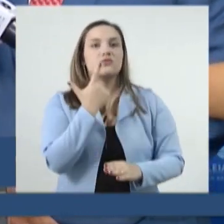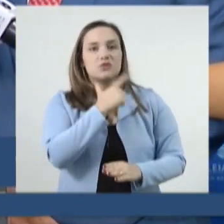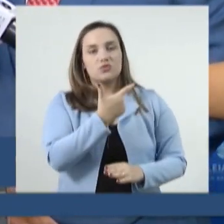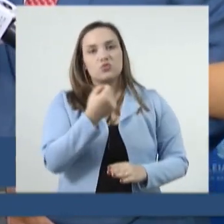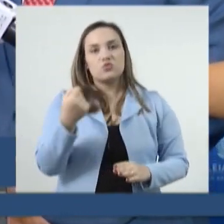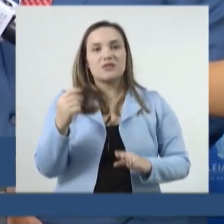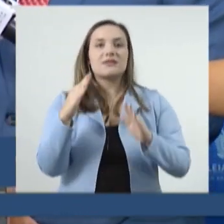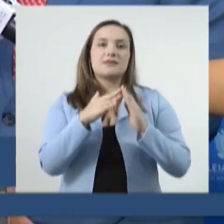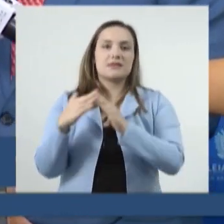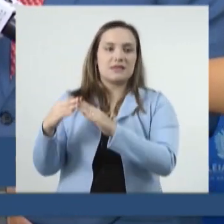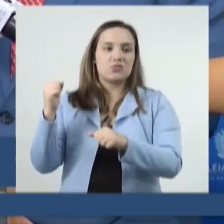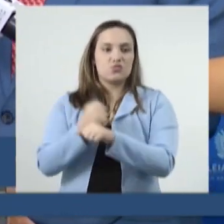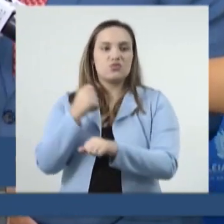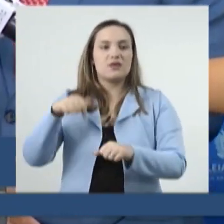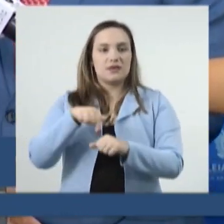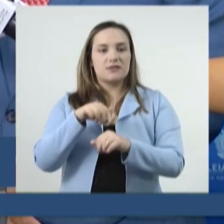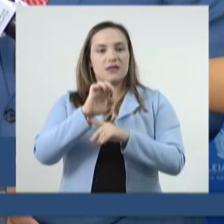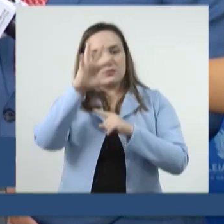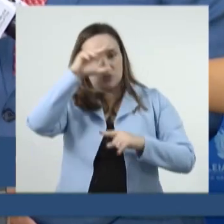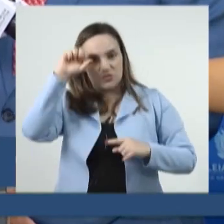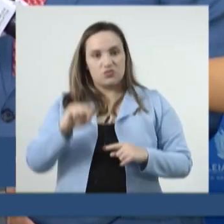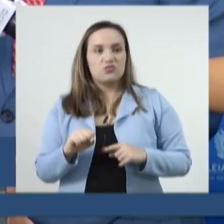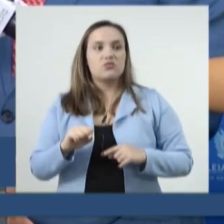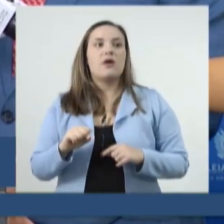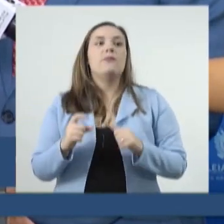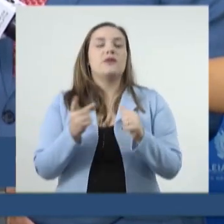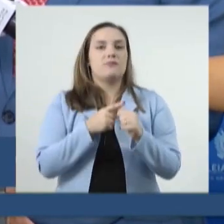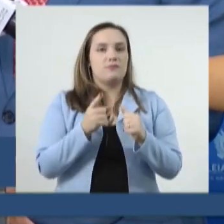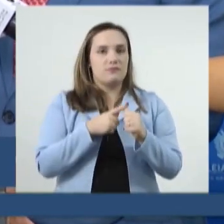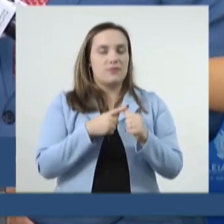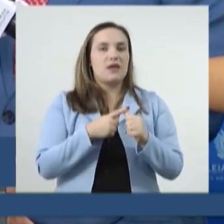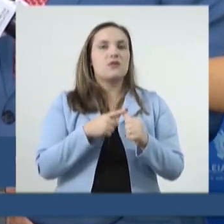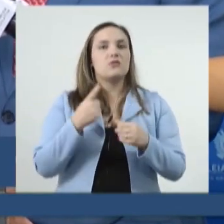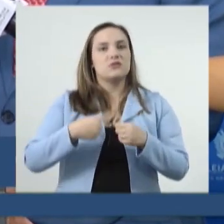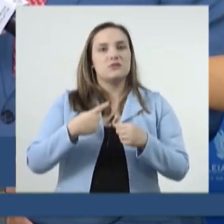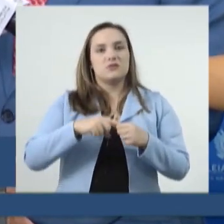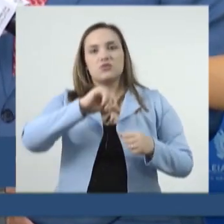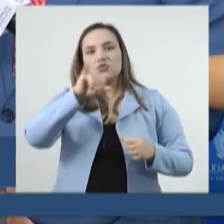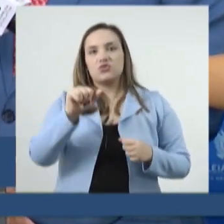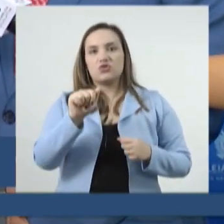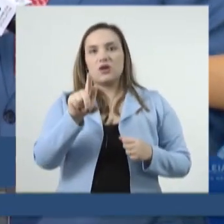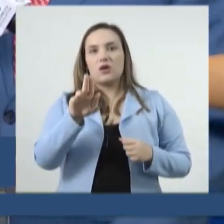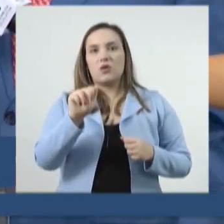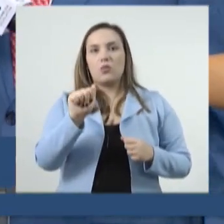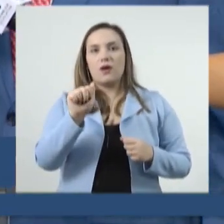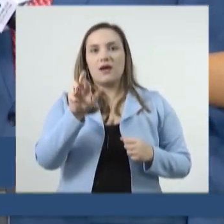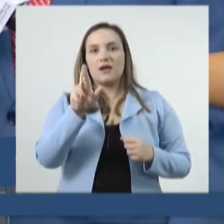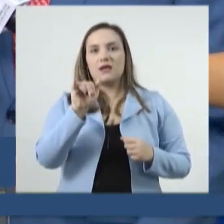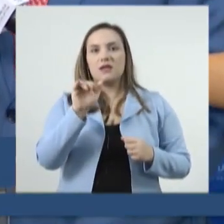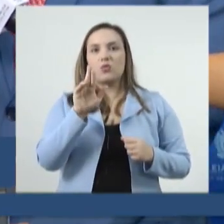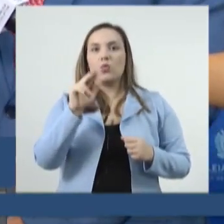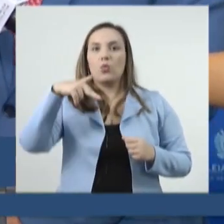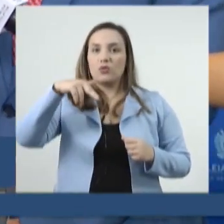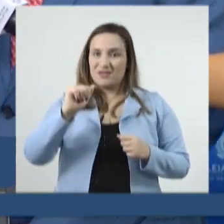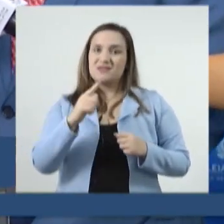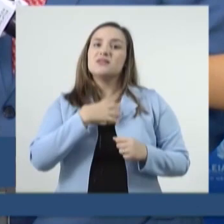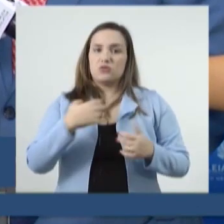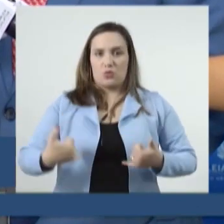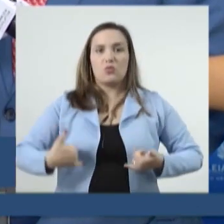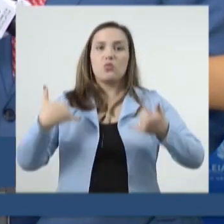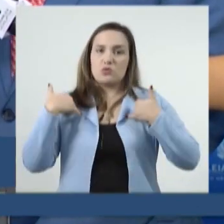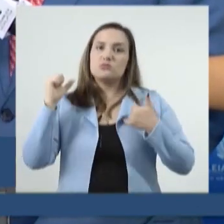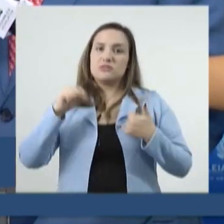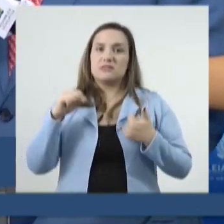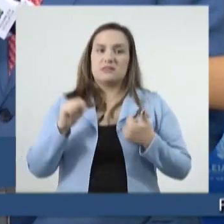Vida aqui no Mato Grosso do Sul. O primeiro município foi Jaguariúna, que estava lá presente também. E é motivo de muito orgulho para o nosso estado. É